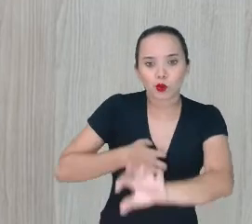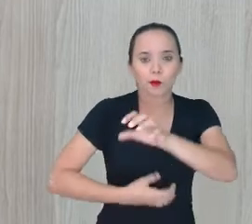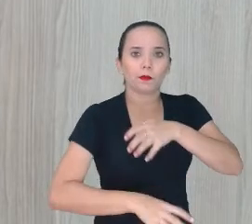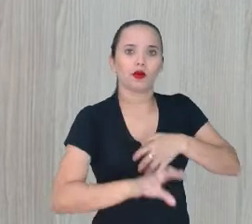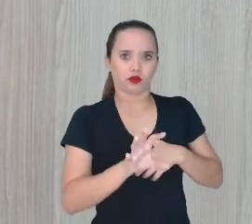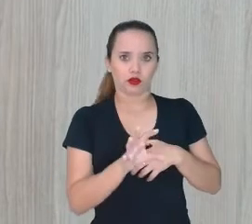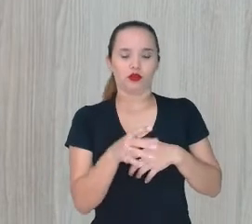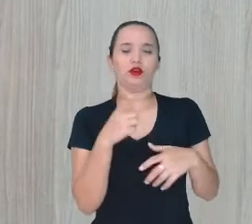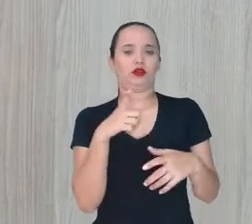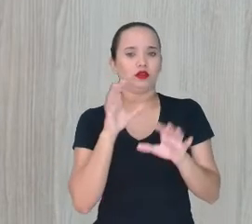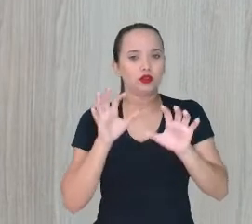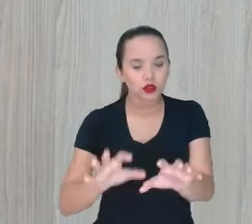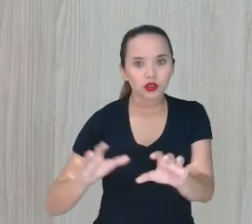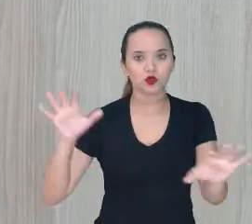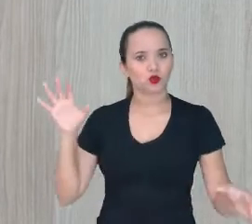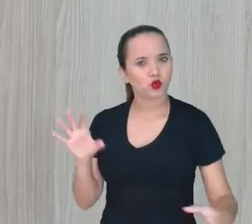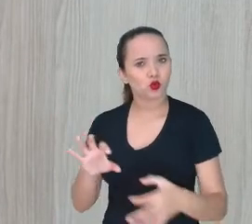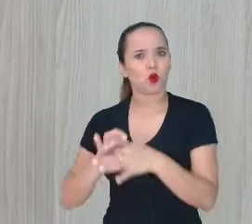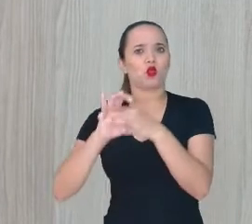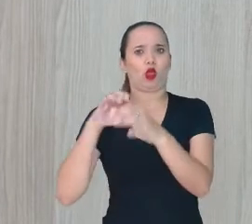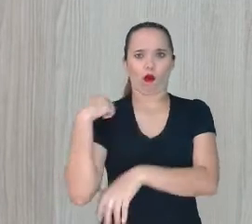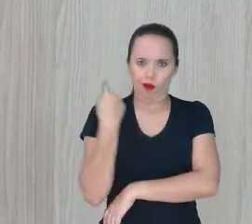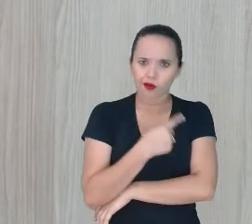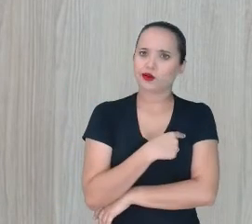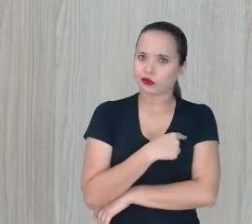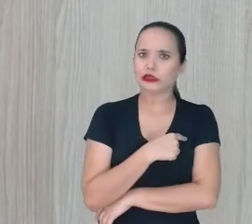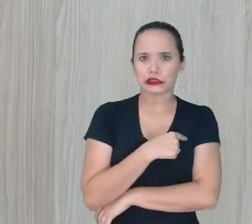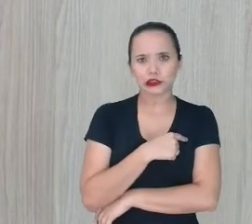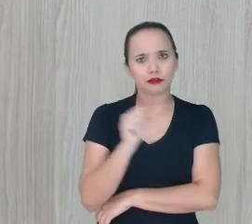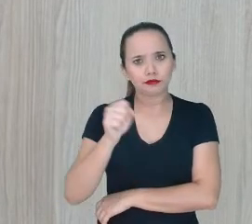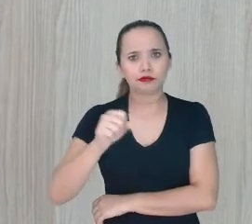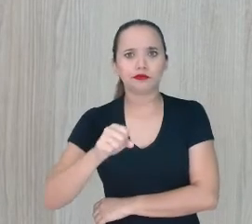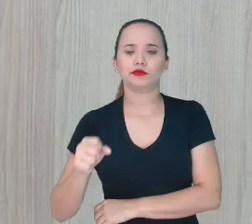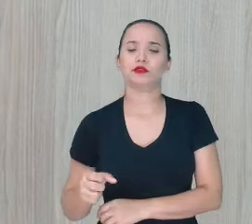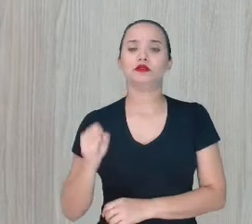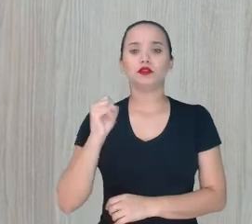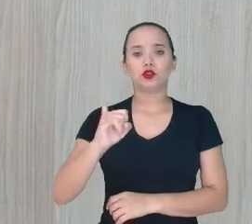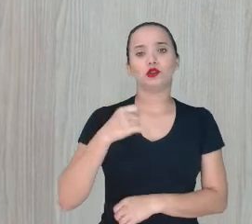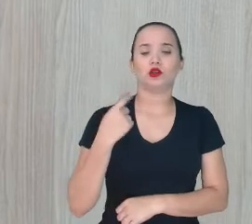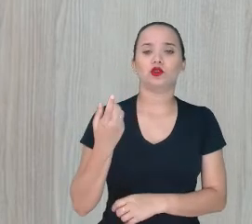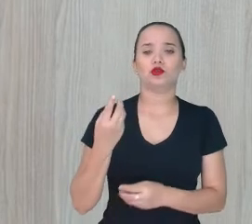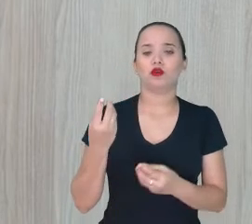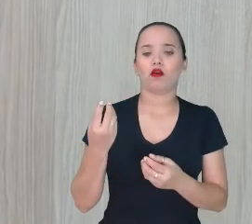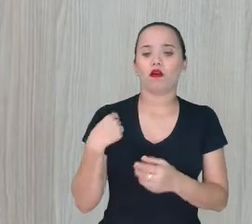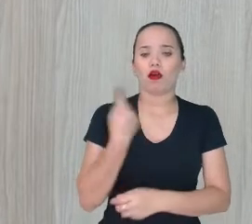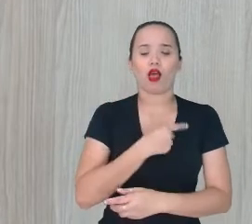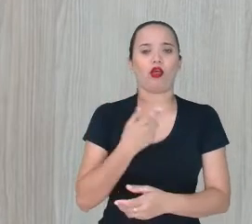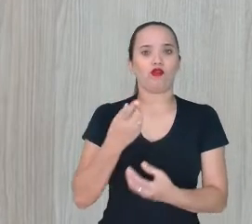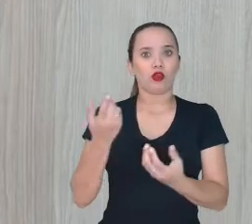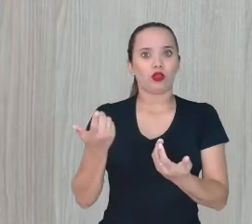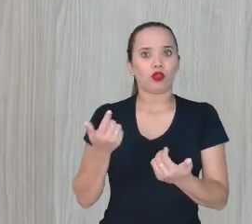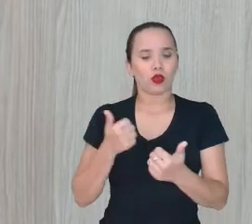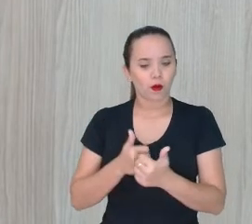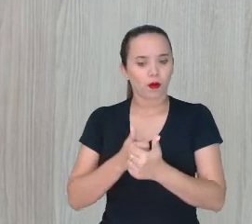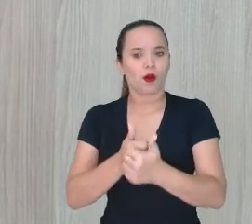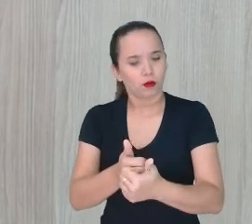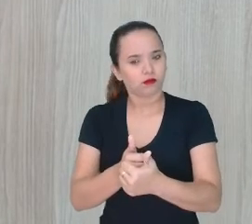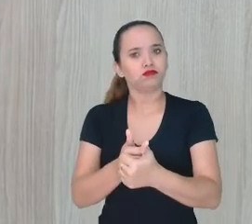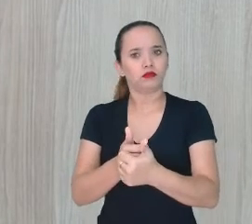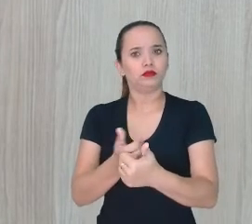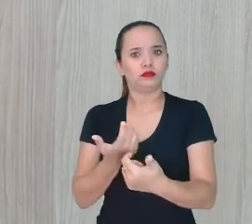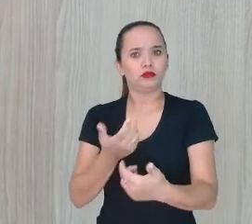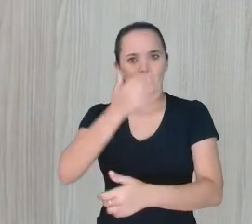ai nos conecta Nos liga Um ao outro Quando a gente Coloca na frente Esse